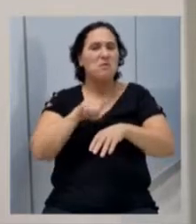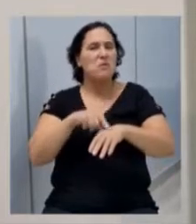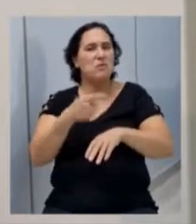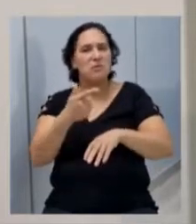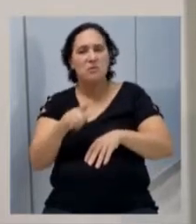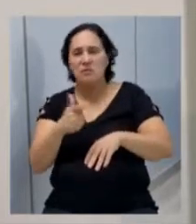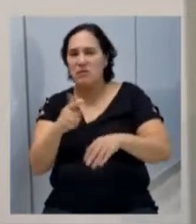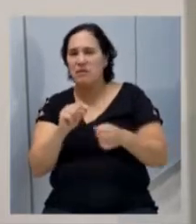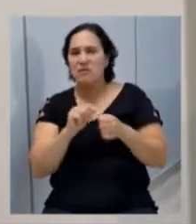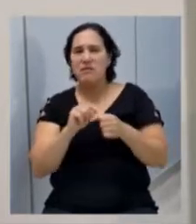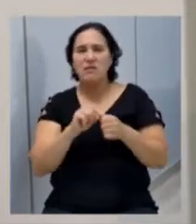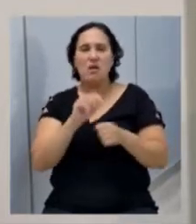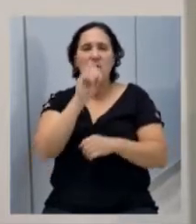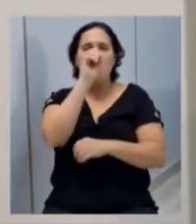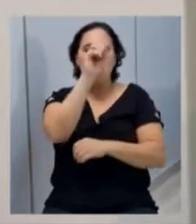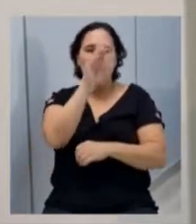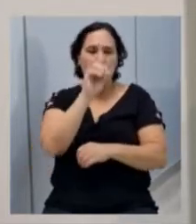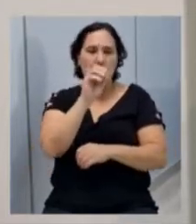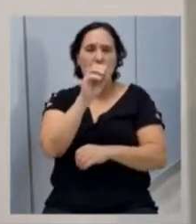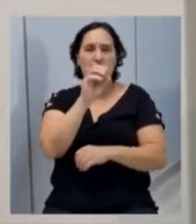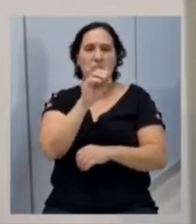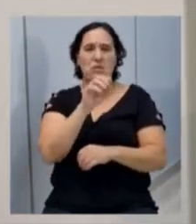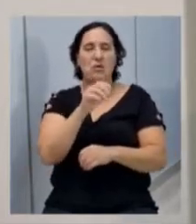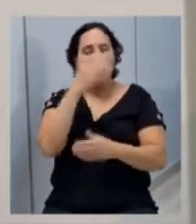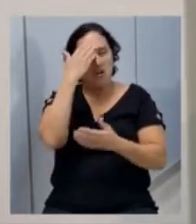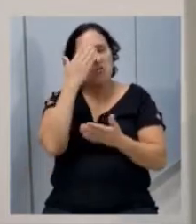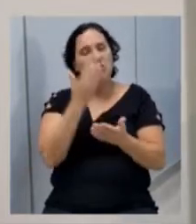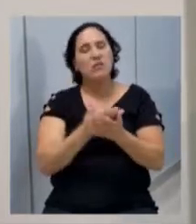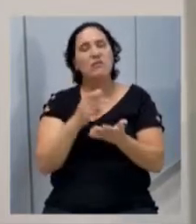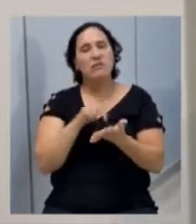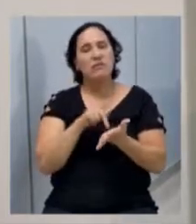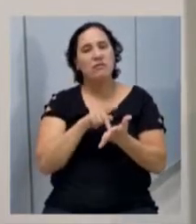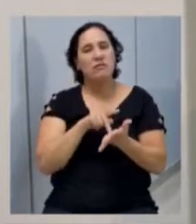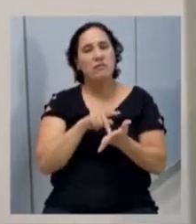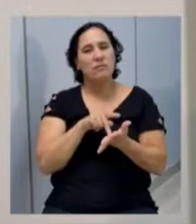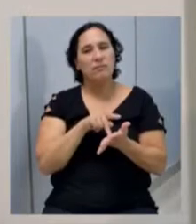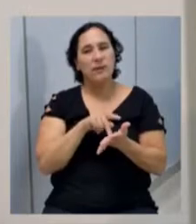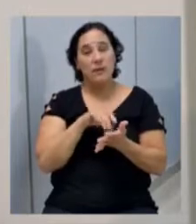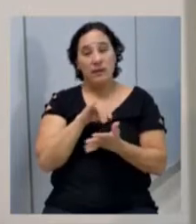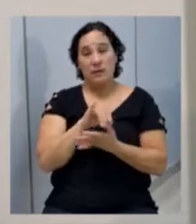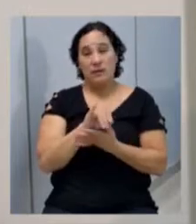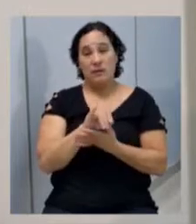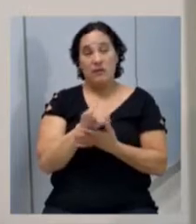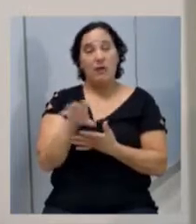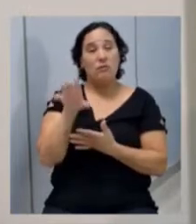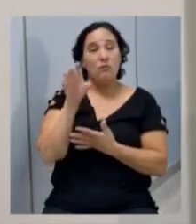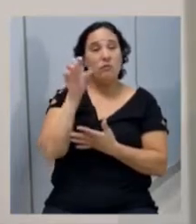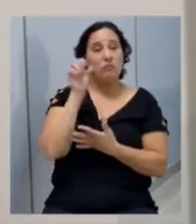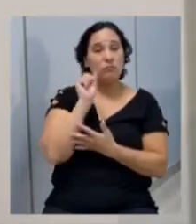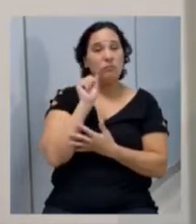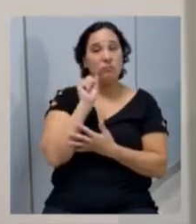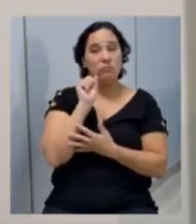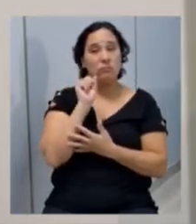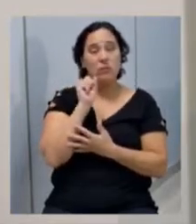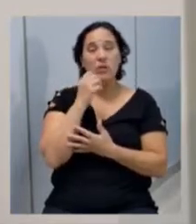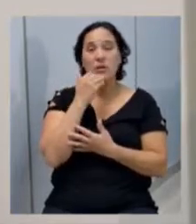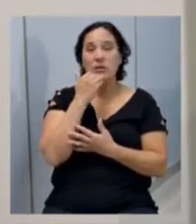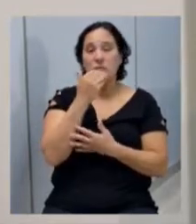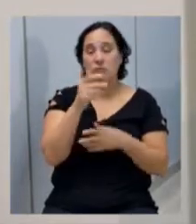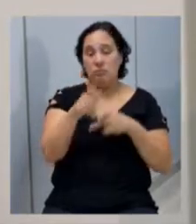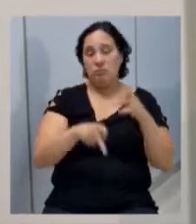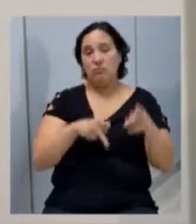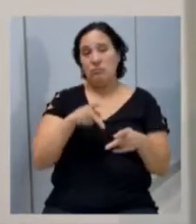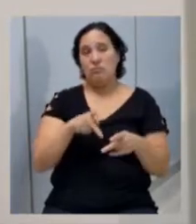terem condições de fazer eletrônica. Eu acredito que, realmente, se não está sendo ouvido esse pedido da